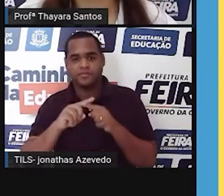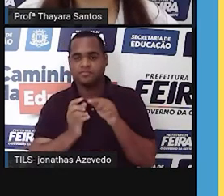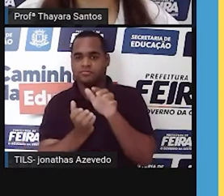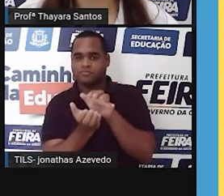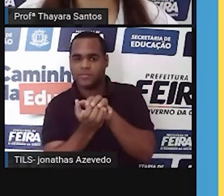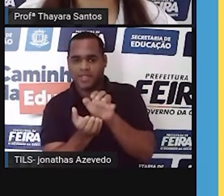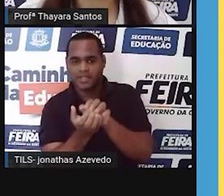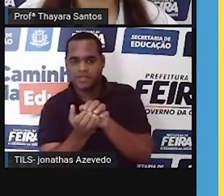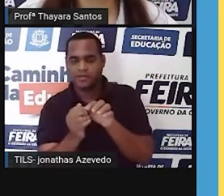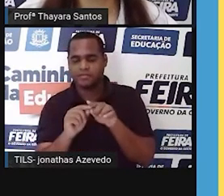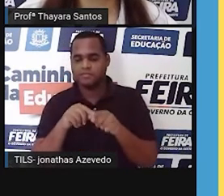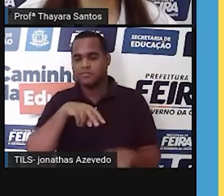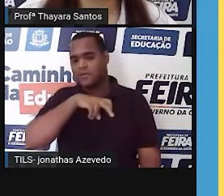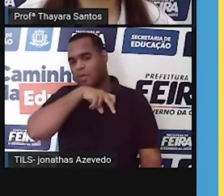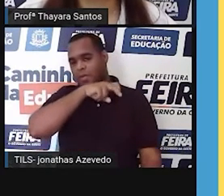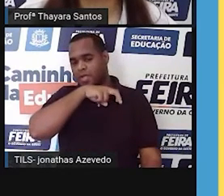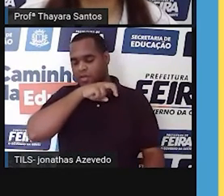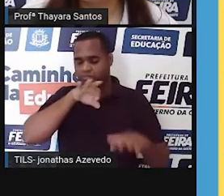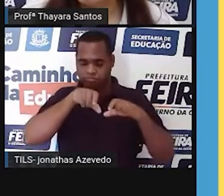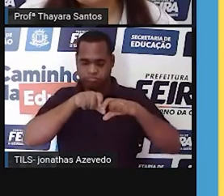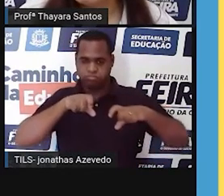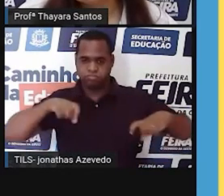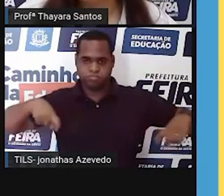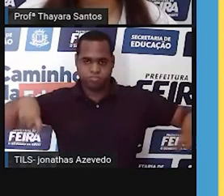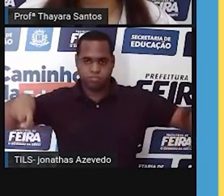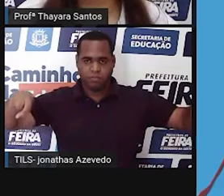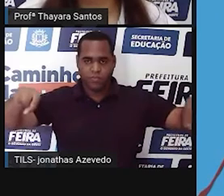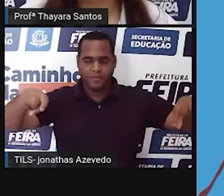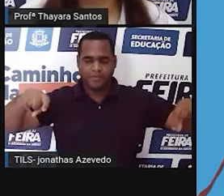e a Sucuri Amarela do Pantanal.